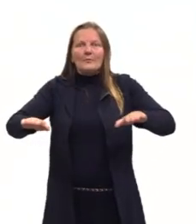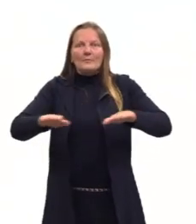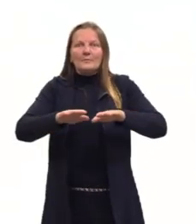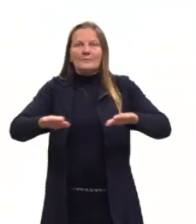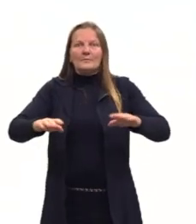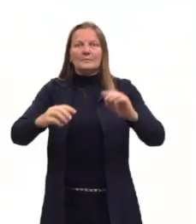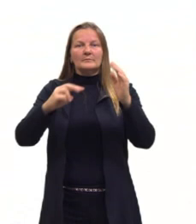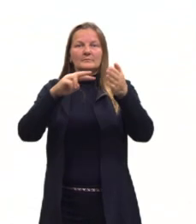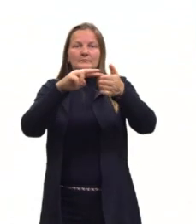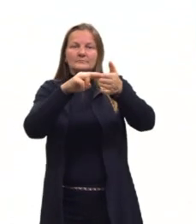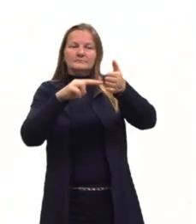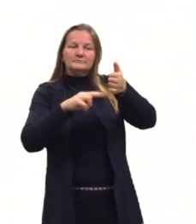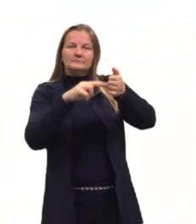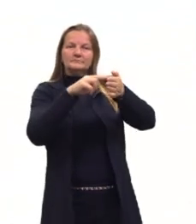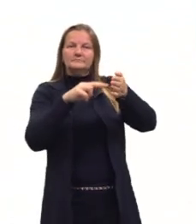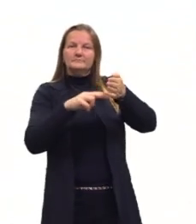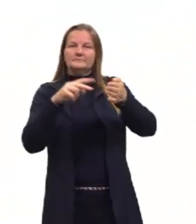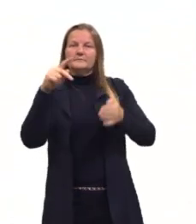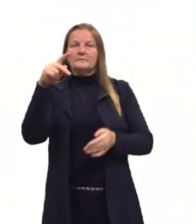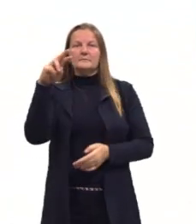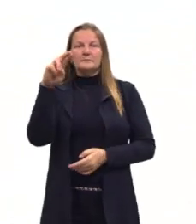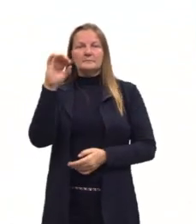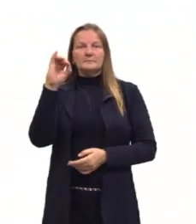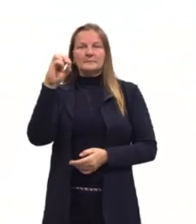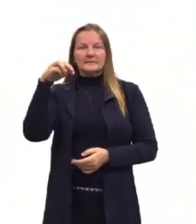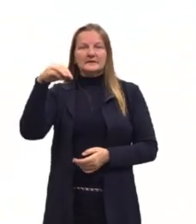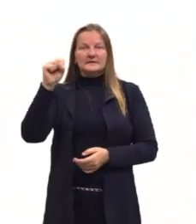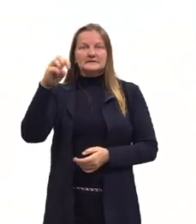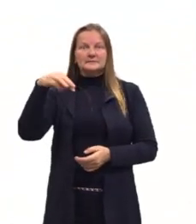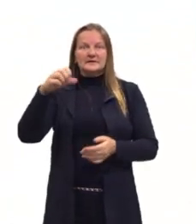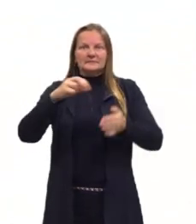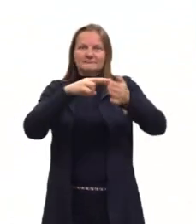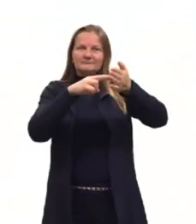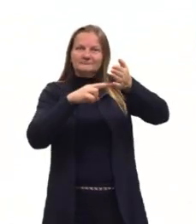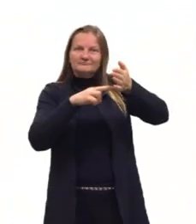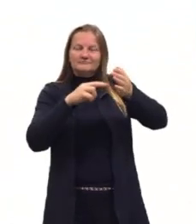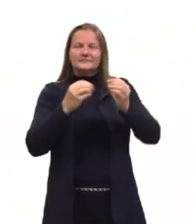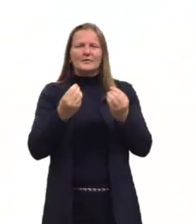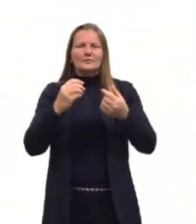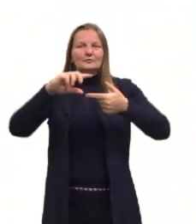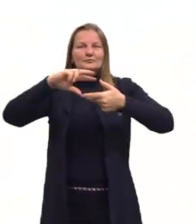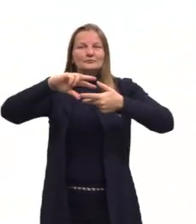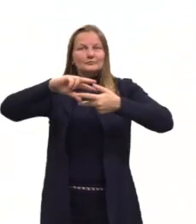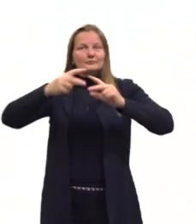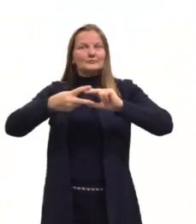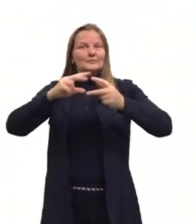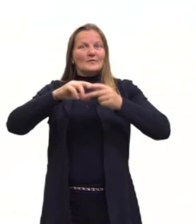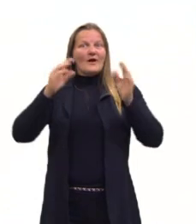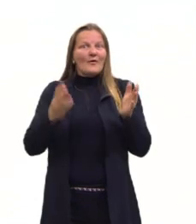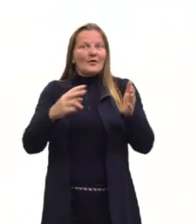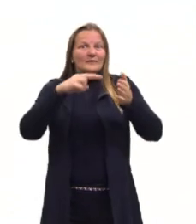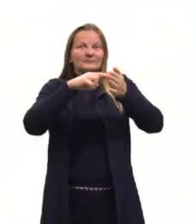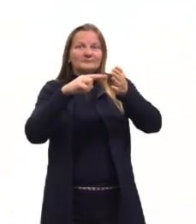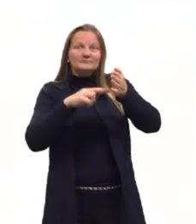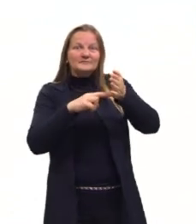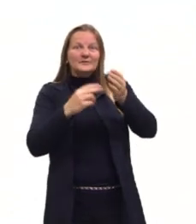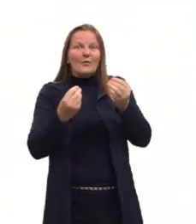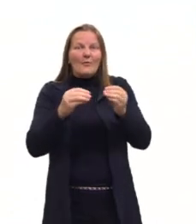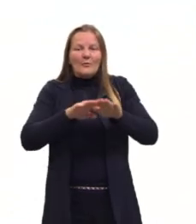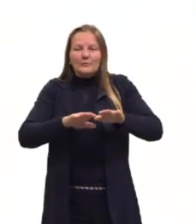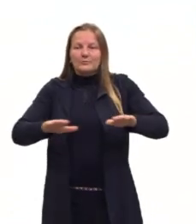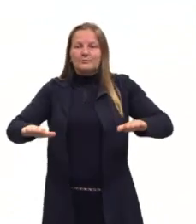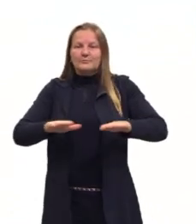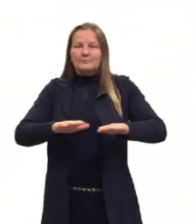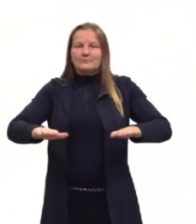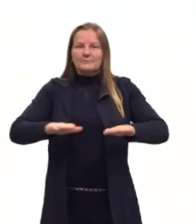prisma. Então, nós vimos na aula passada alguns poliedros e agora nós vamos entrar nos